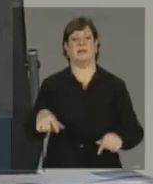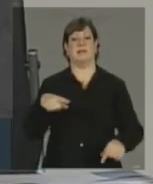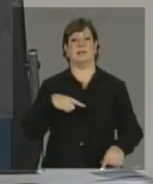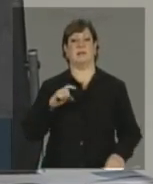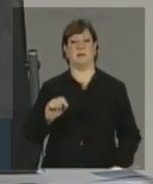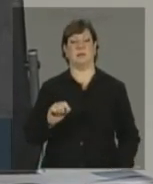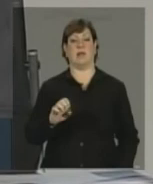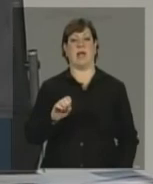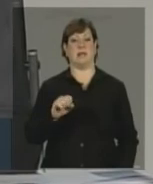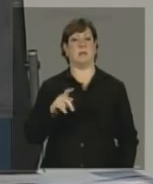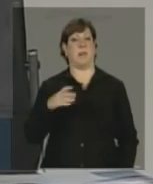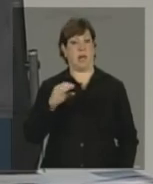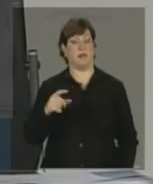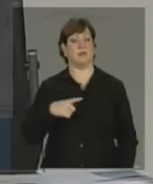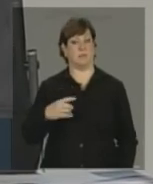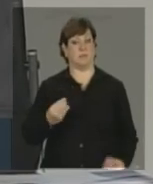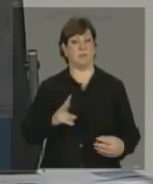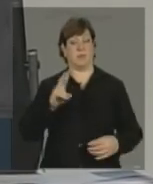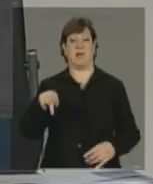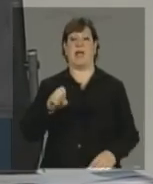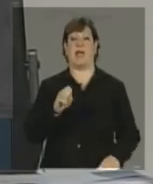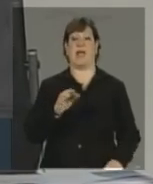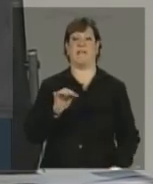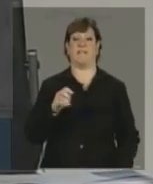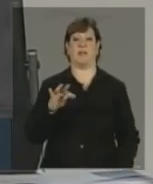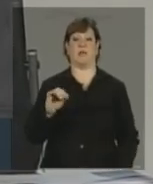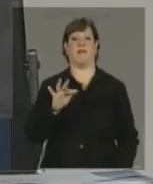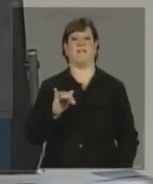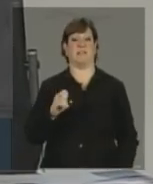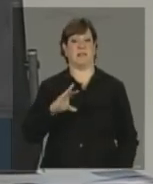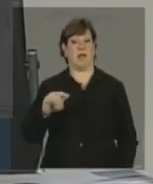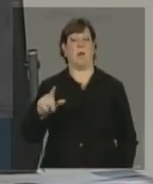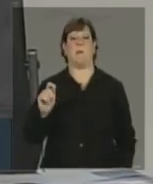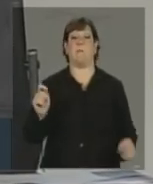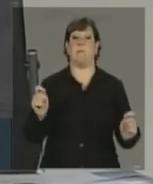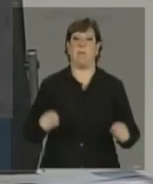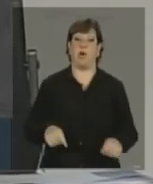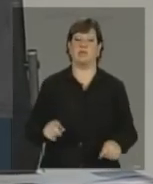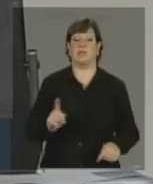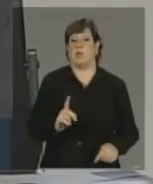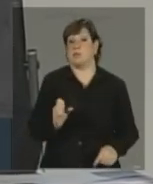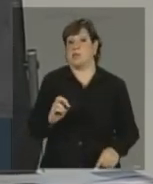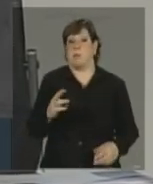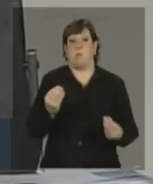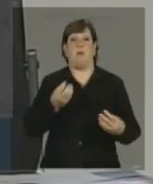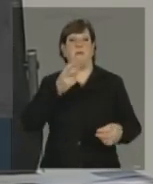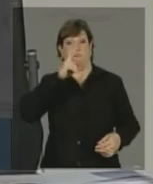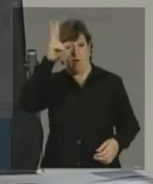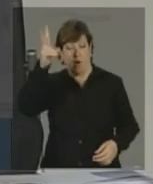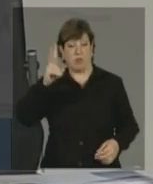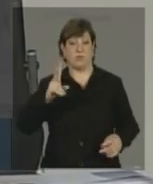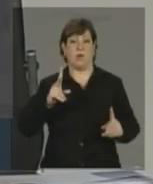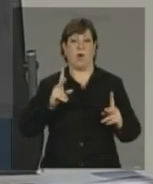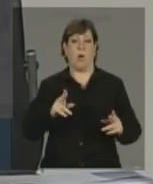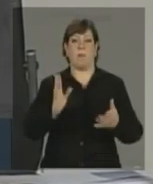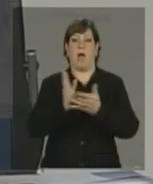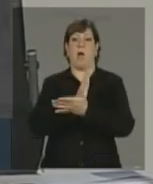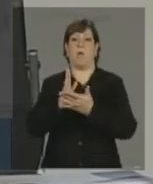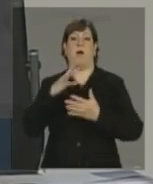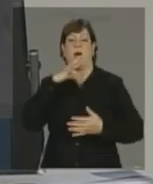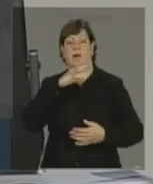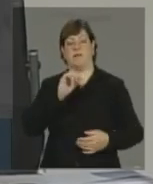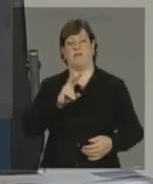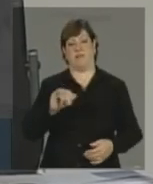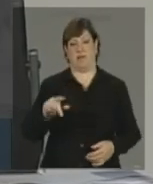relevante e que o efeito fiscal pode não ser tão forte como alguns, às vezes, estimam analisar isso.